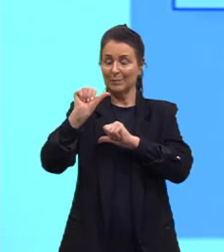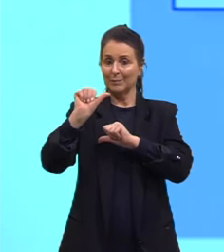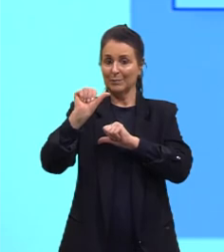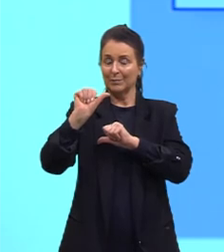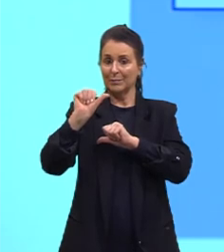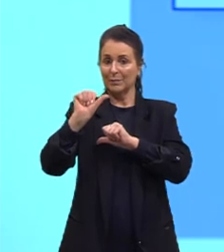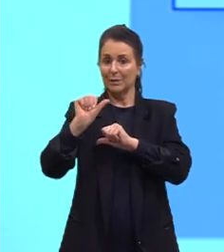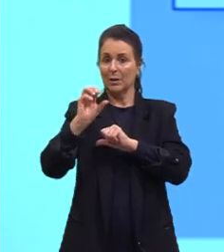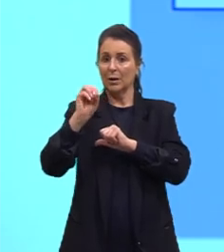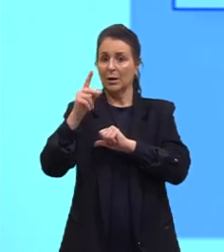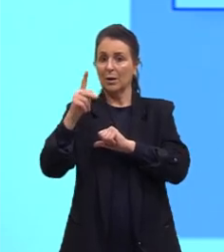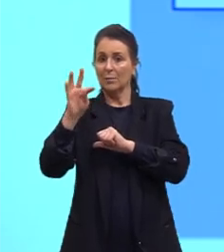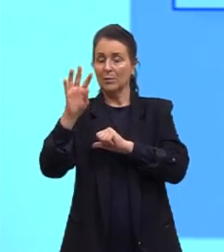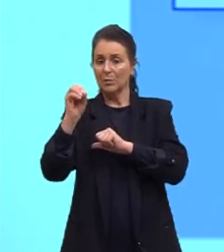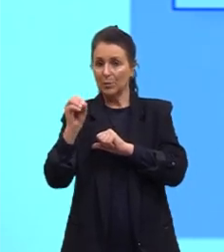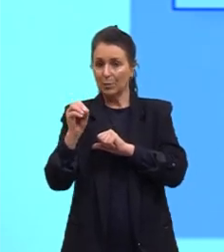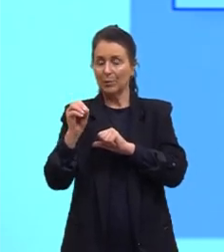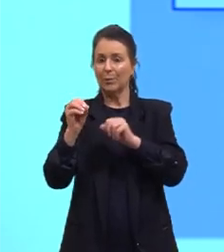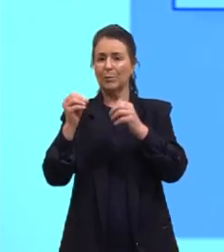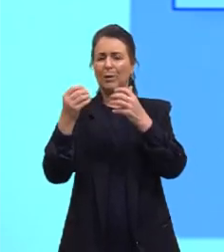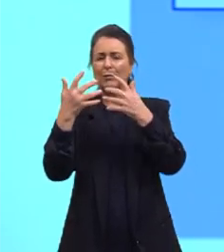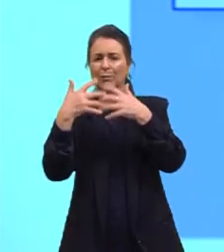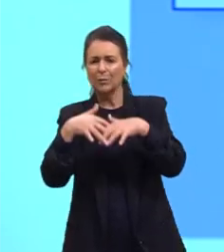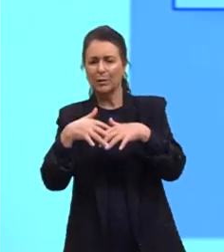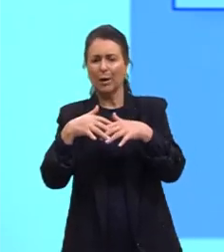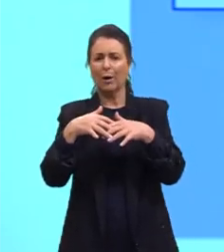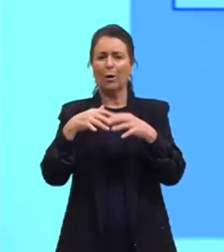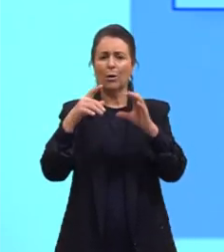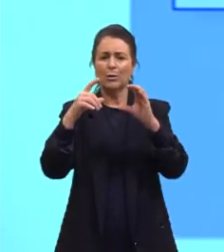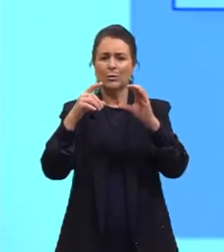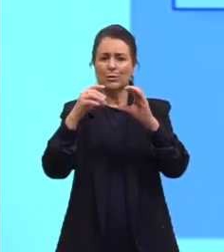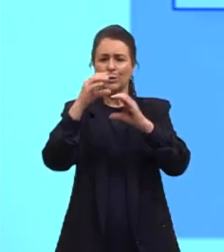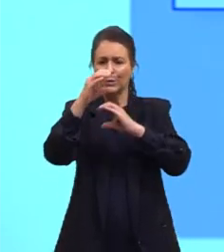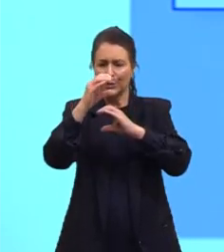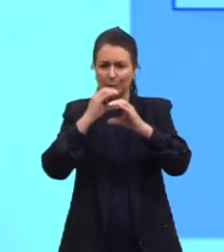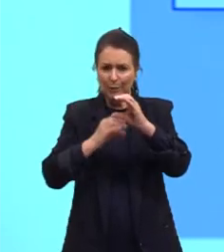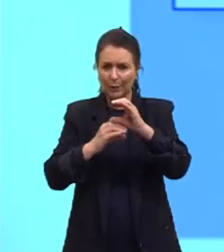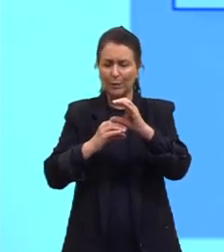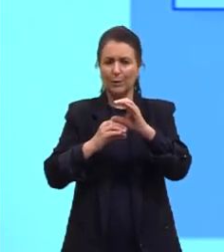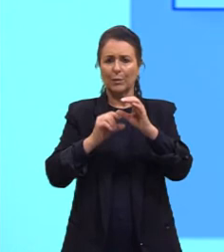traz óptico funcional de cadeia de posição e geométrico.